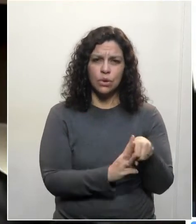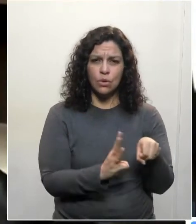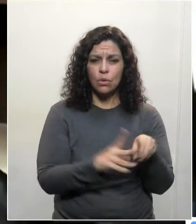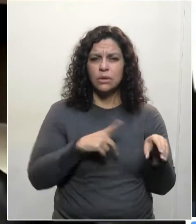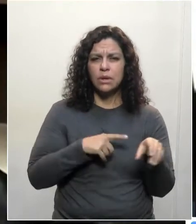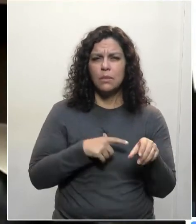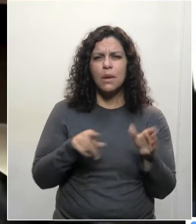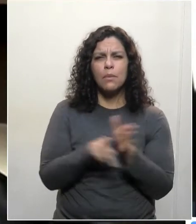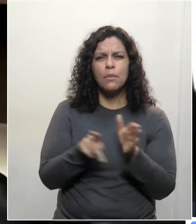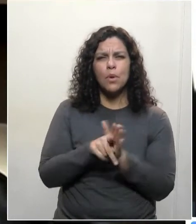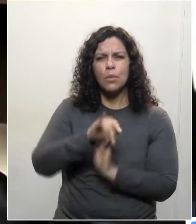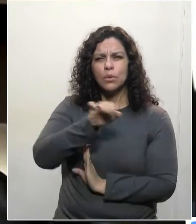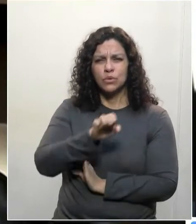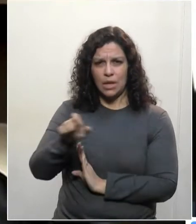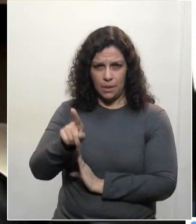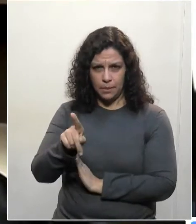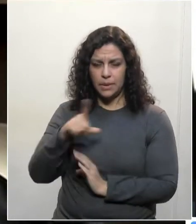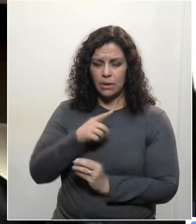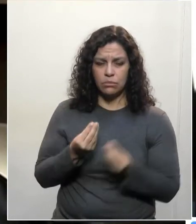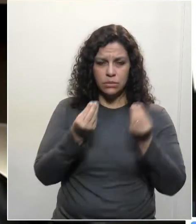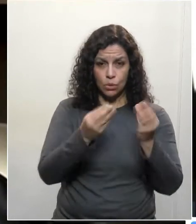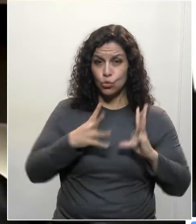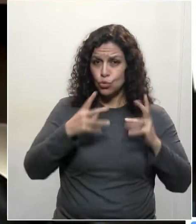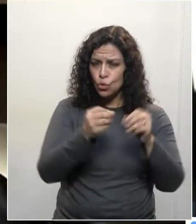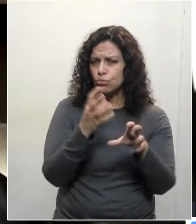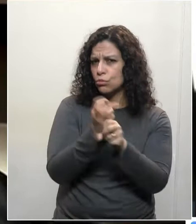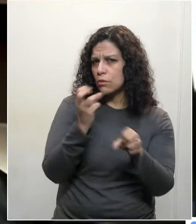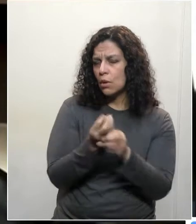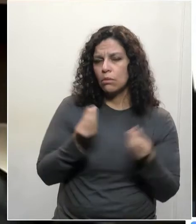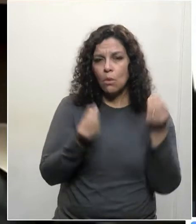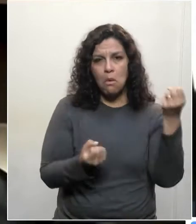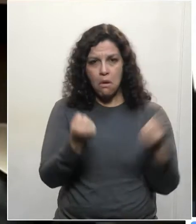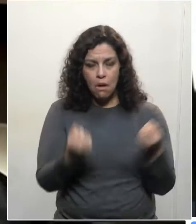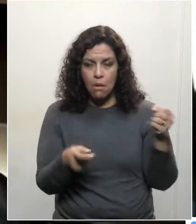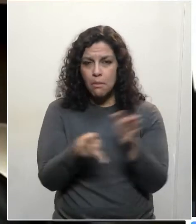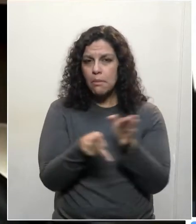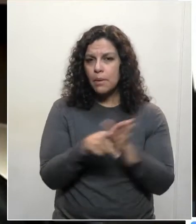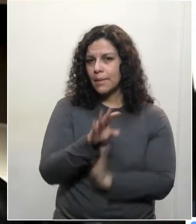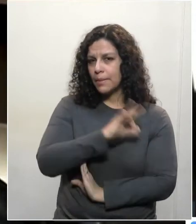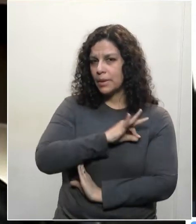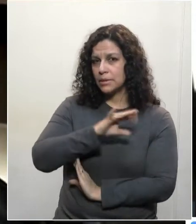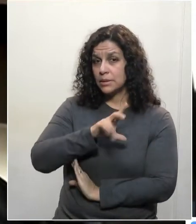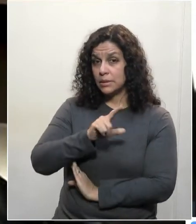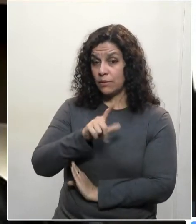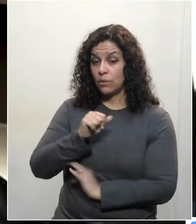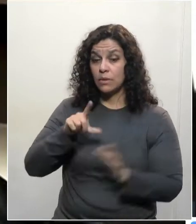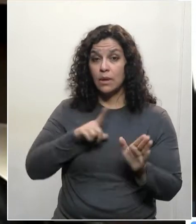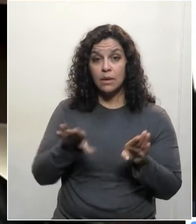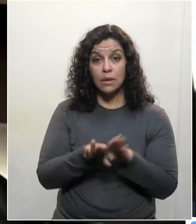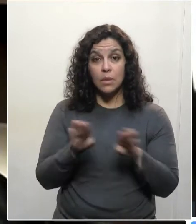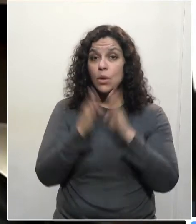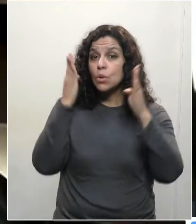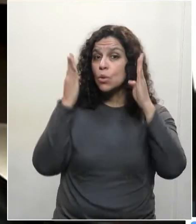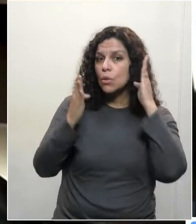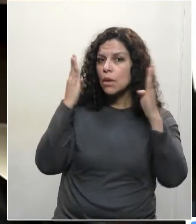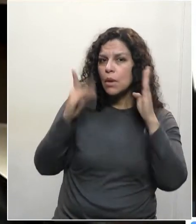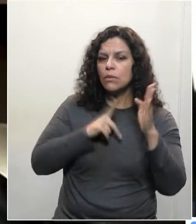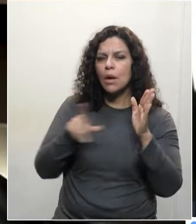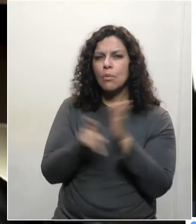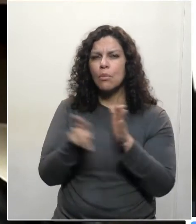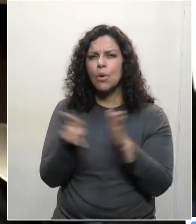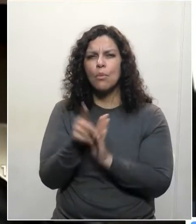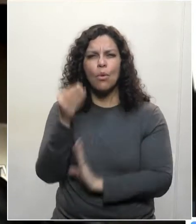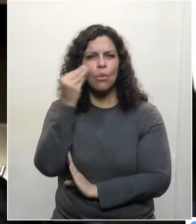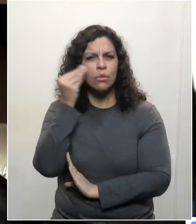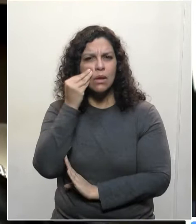jipe Reneguei. Importante também neste pacote, senhor deputado, um caminhão com dois simuladores